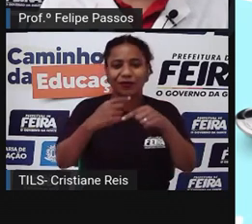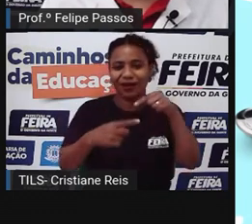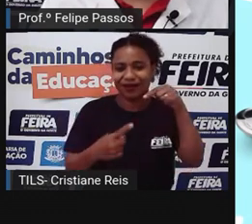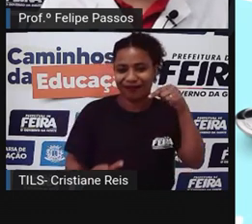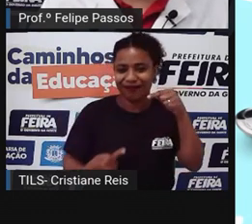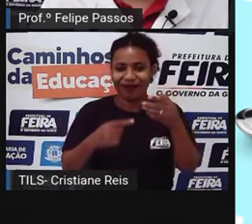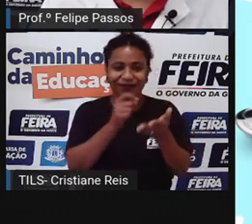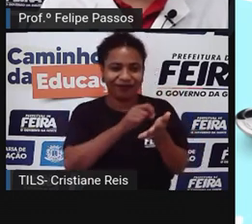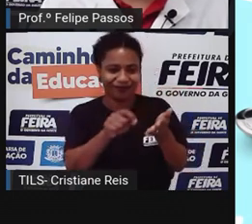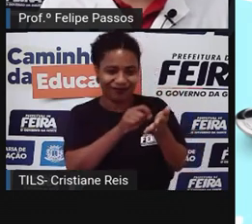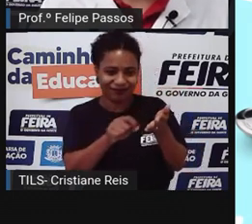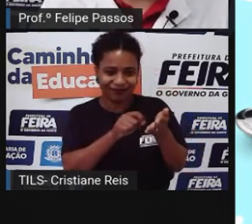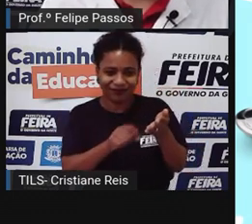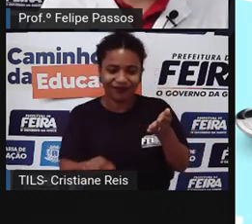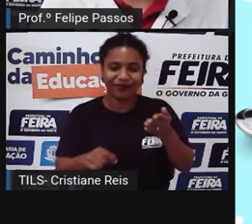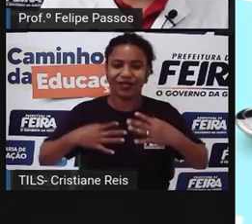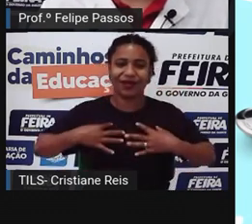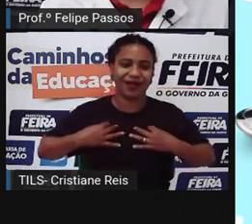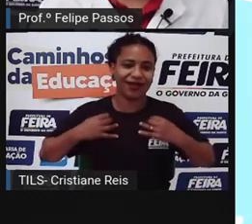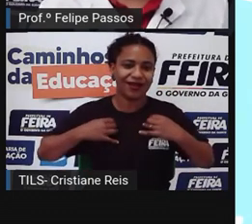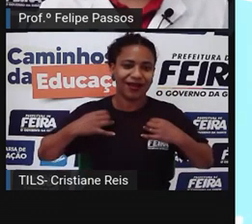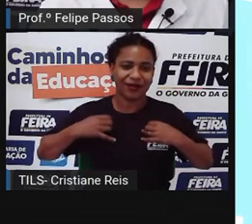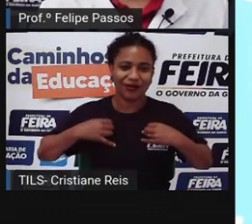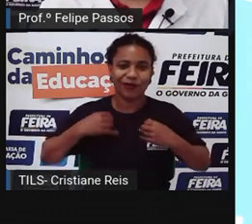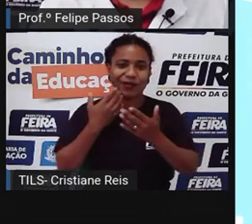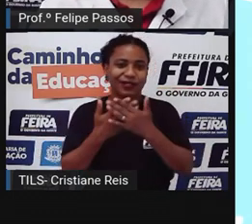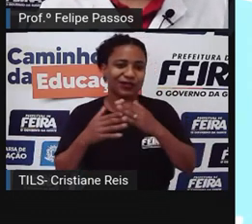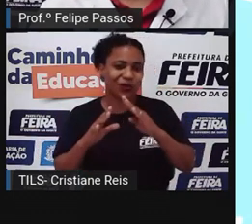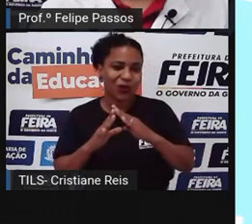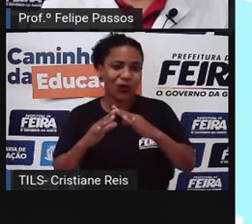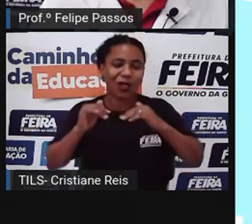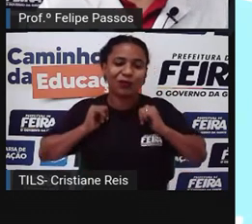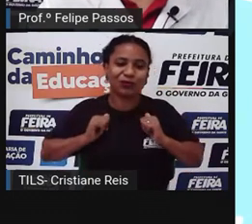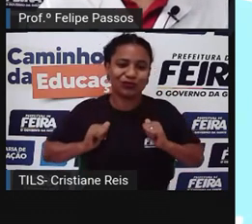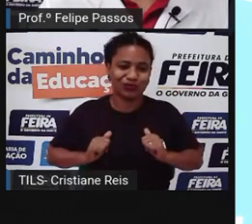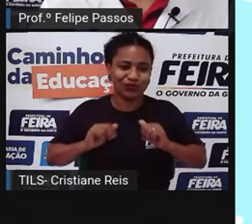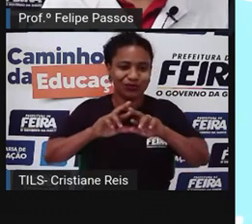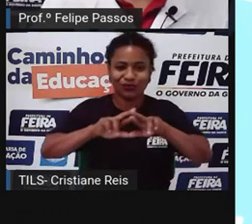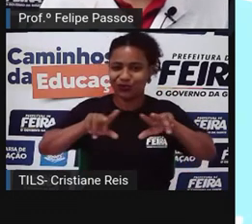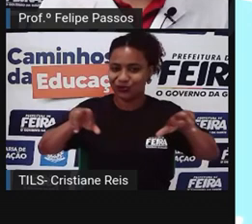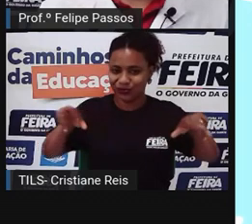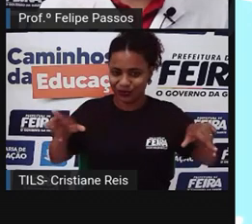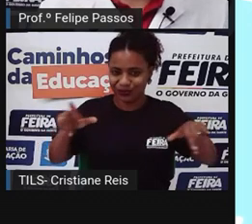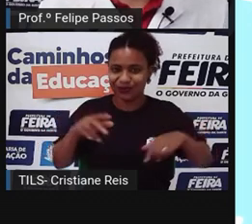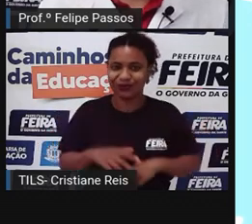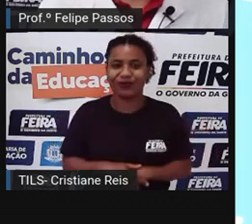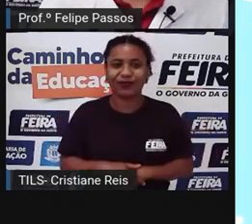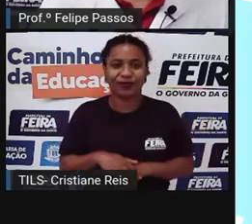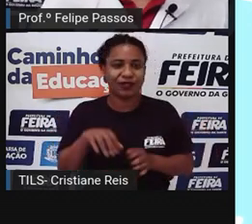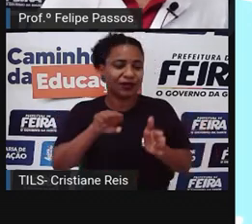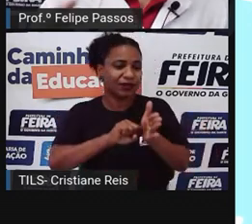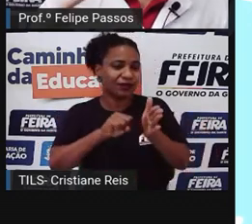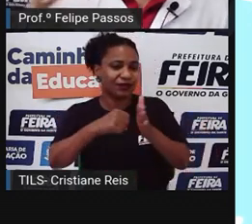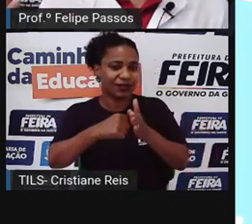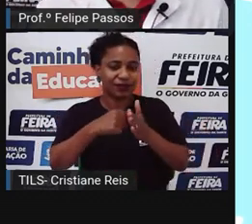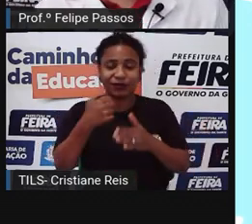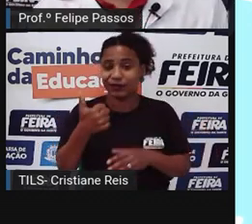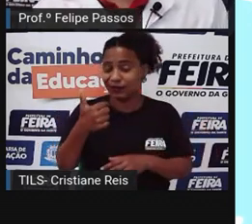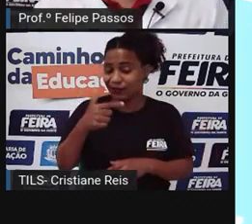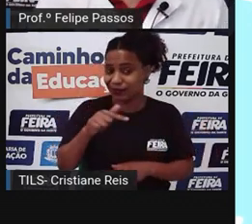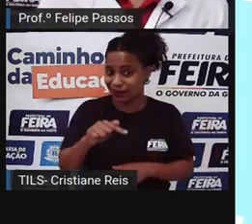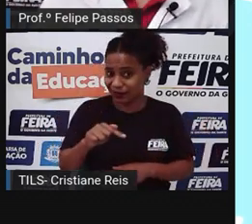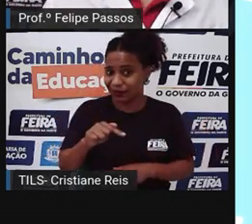a farda da escola, mochila, tudo isso são ferramentas. Lá no século XVII, na transição